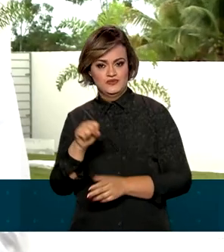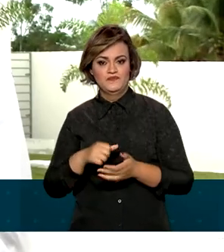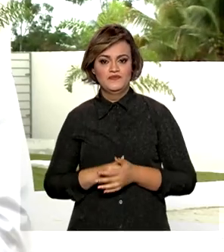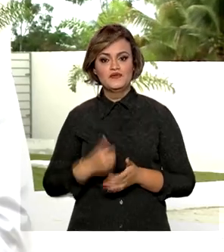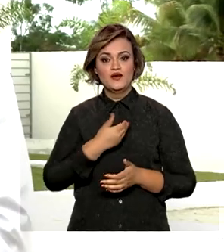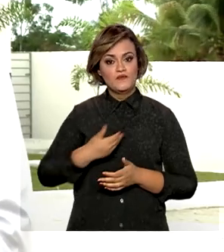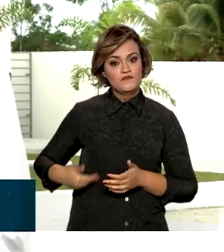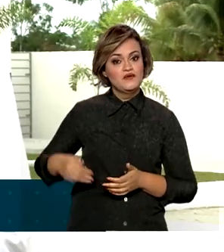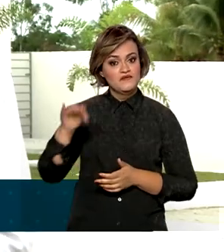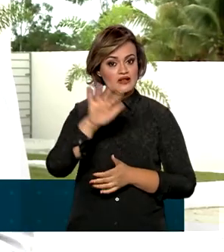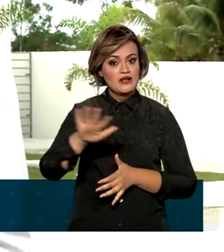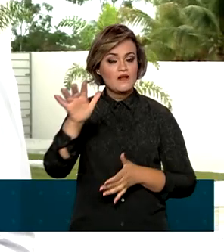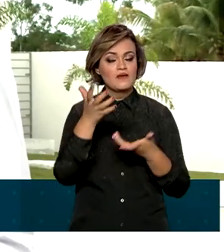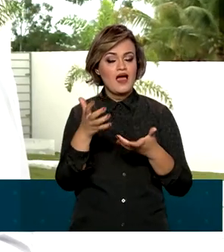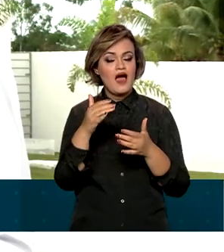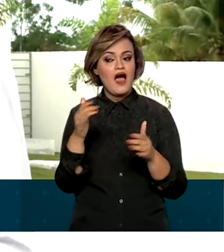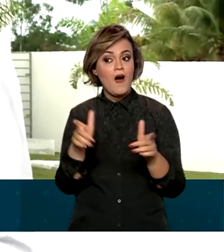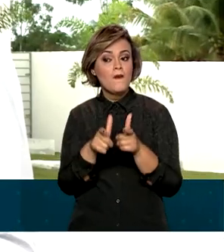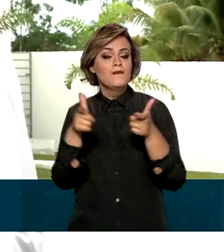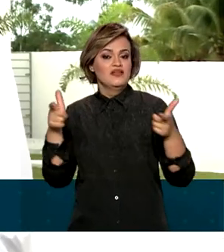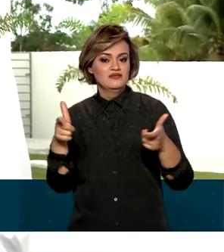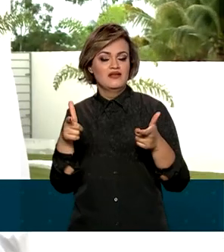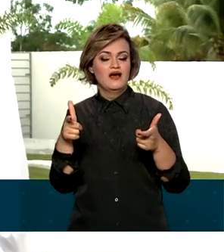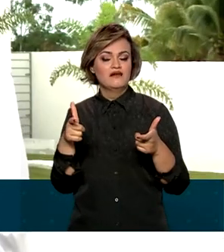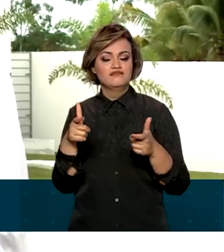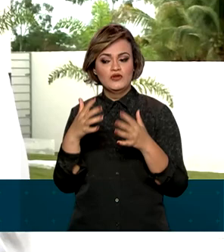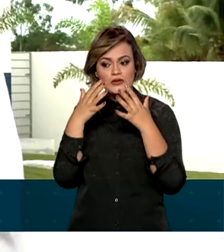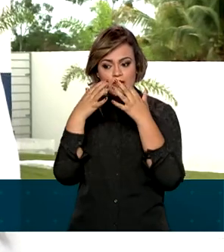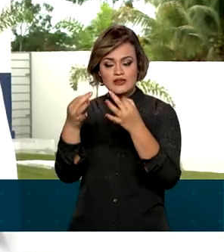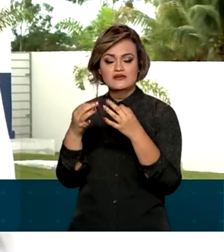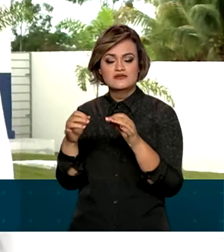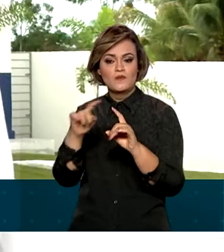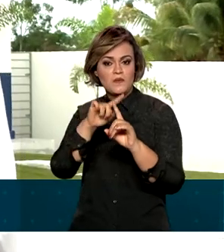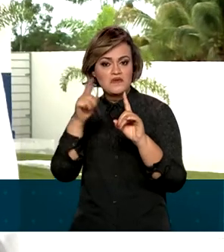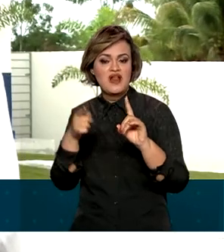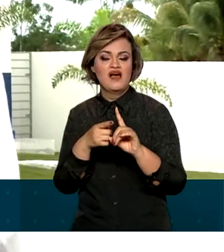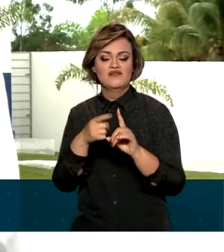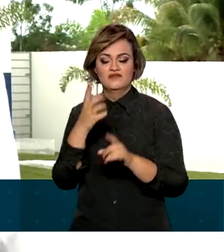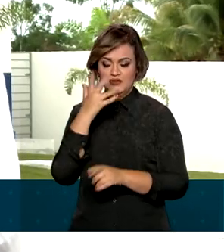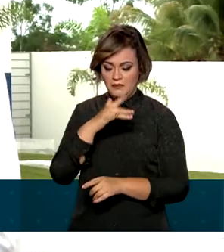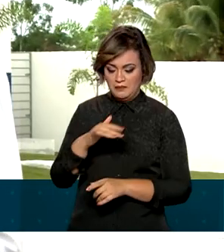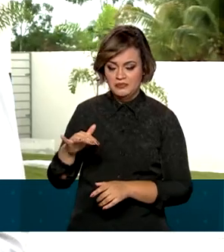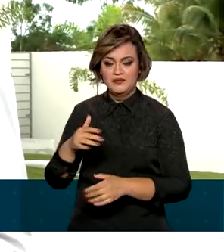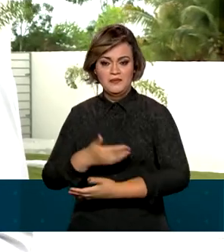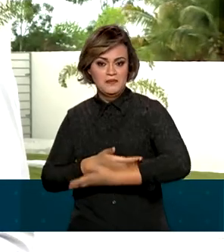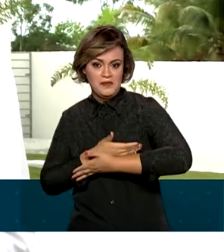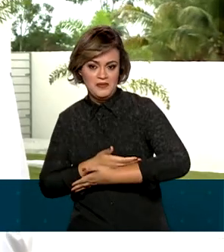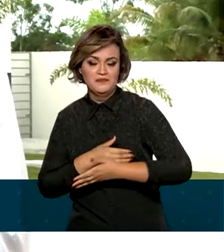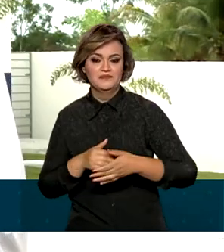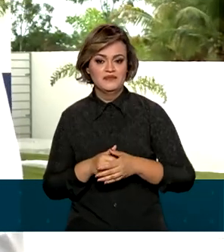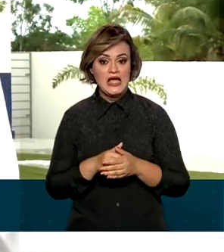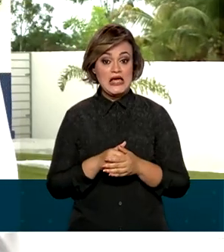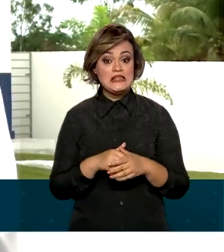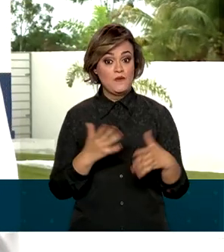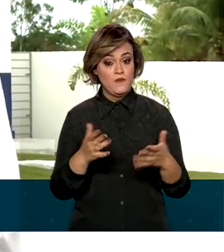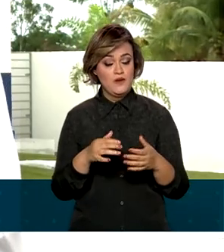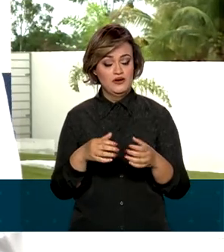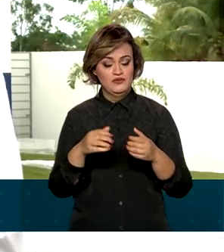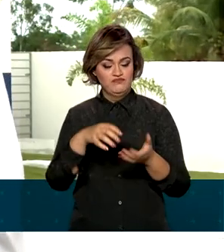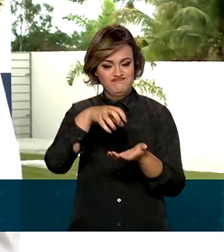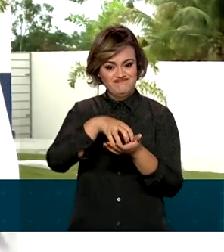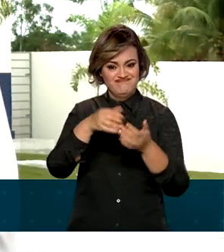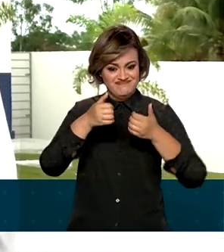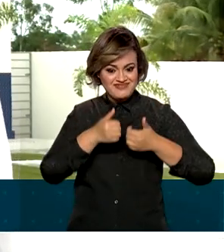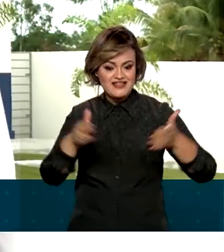governo federal pretende ampliar esse cuidado com a população materno-infantil em todo o país. Para isso, durante a inauguração da nova